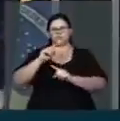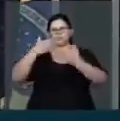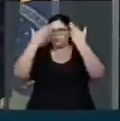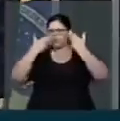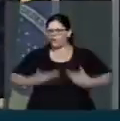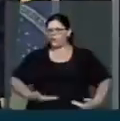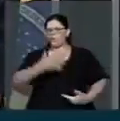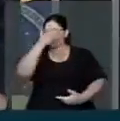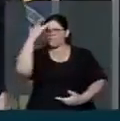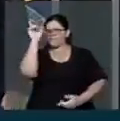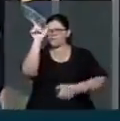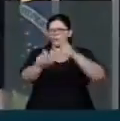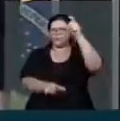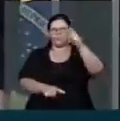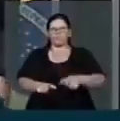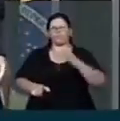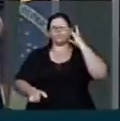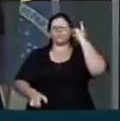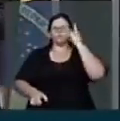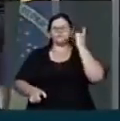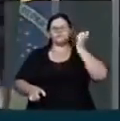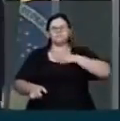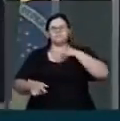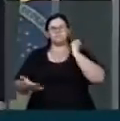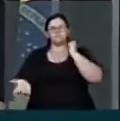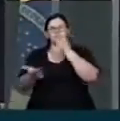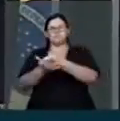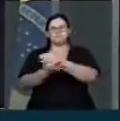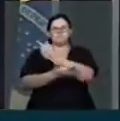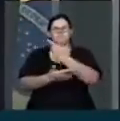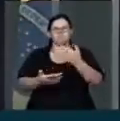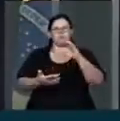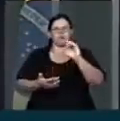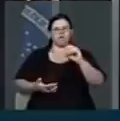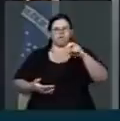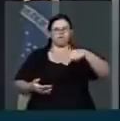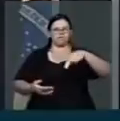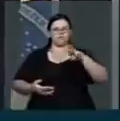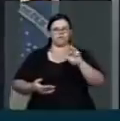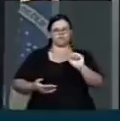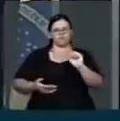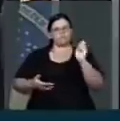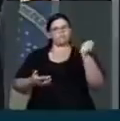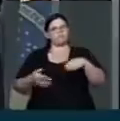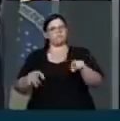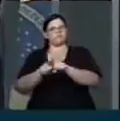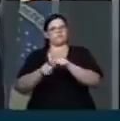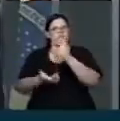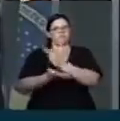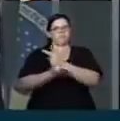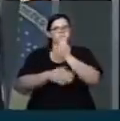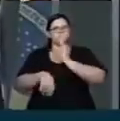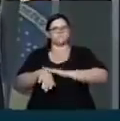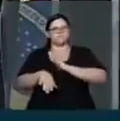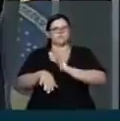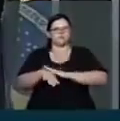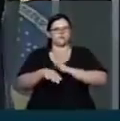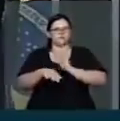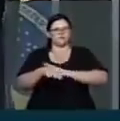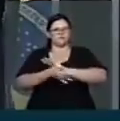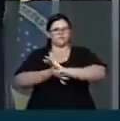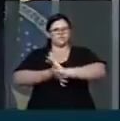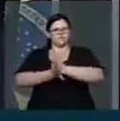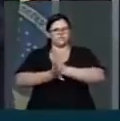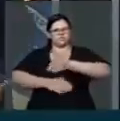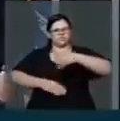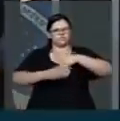um plenário, para poder pagar conta e poder ao mesmo tempo belar uma votação, como é o termo